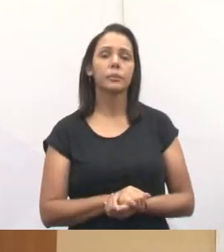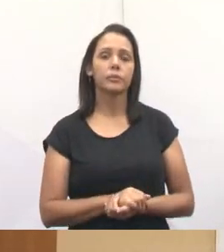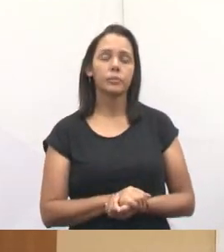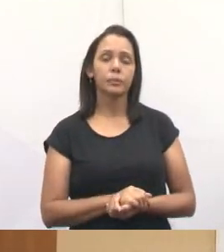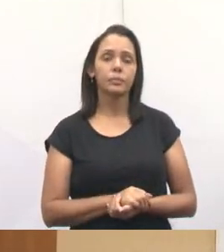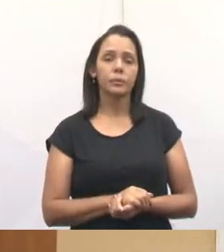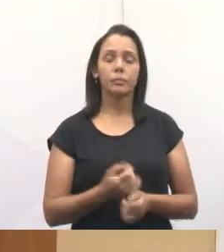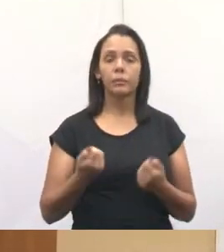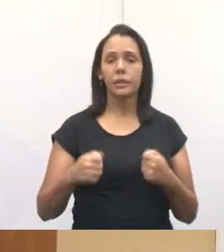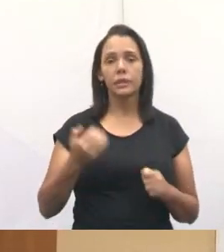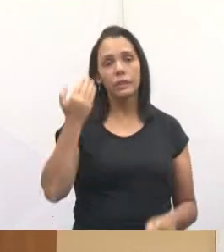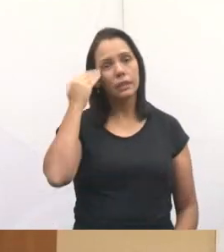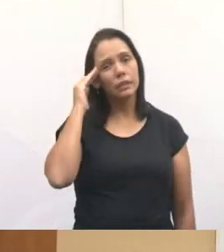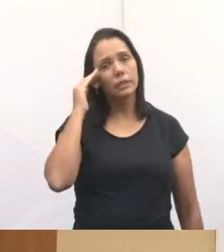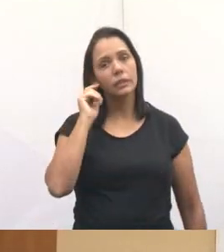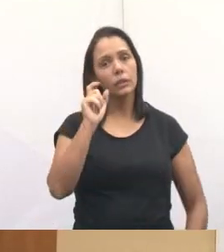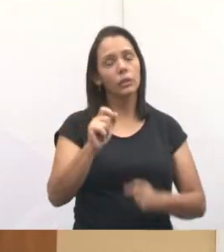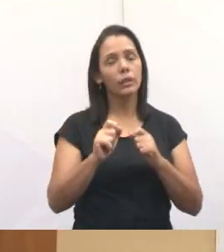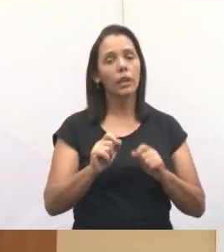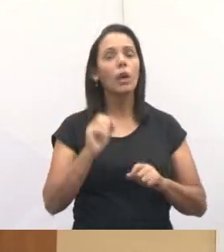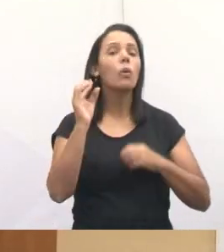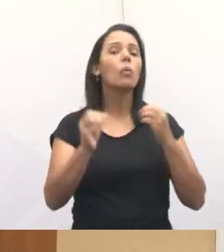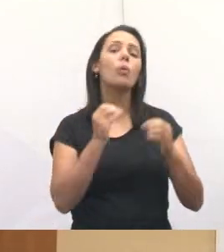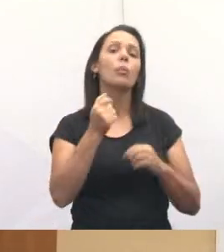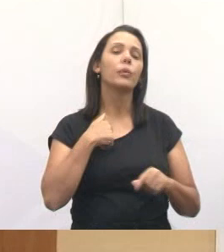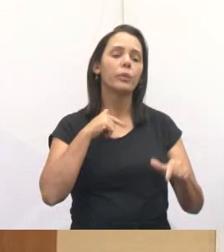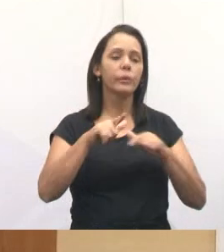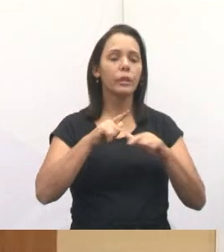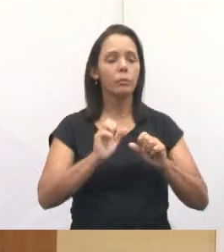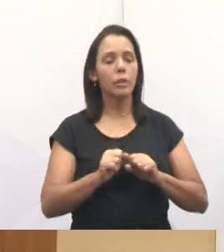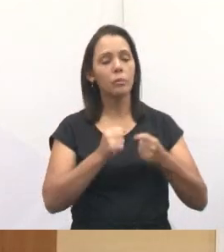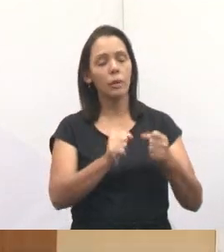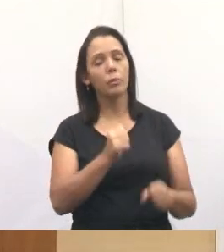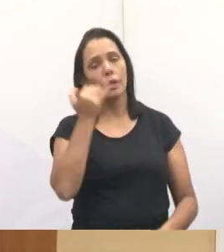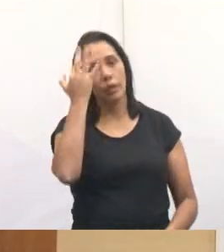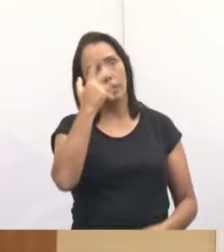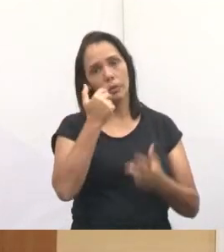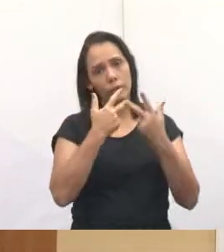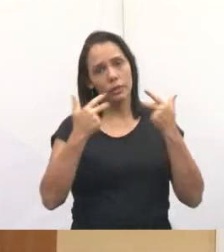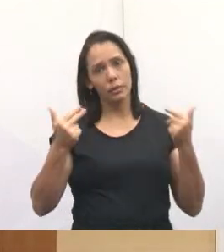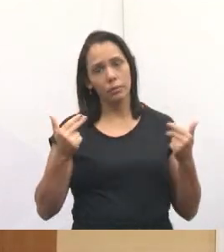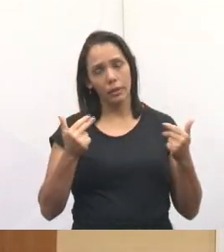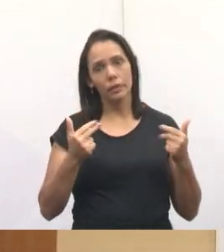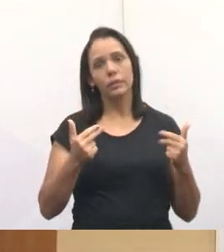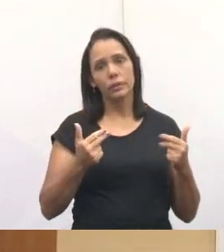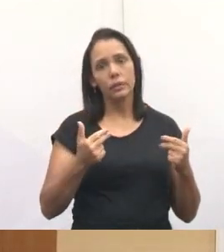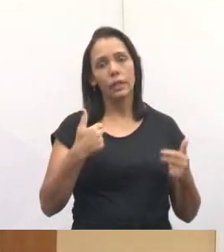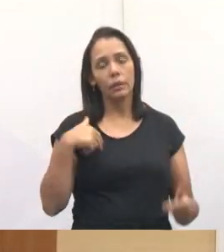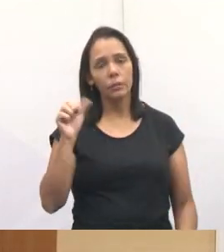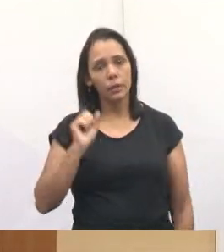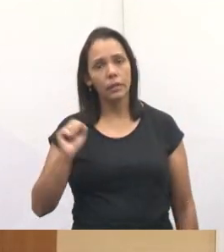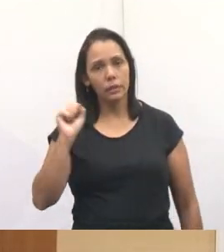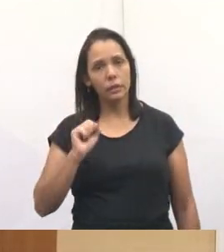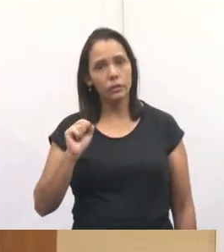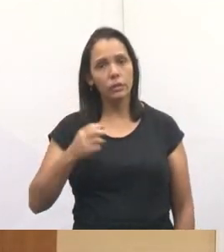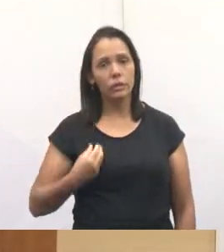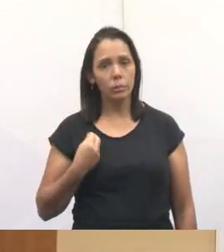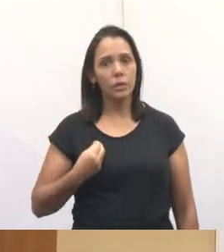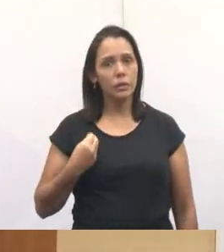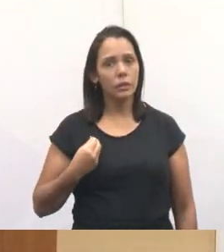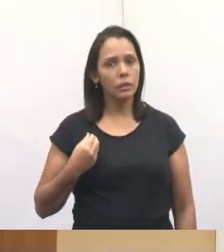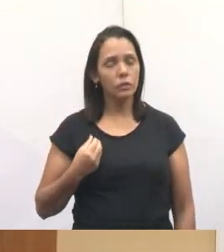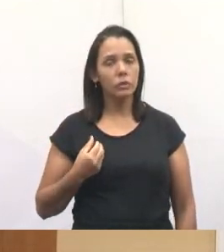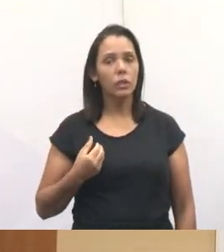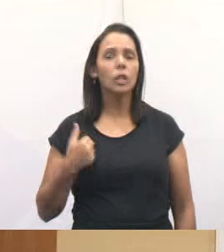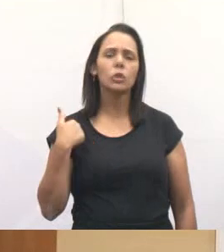Gente, procure saber o que eu fiz na causa animal. Isso nós estamos fechando no 2023 agora, né, Simone? Minha assessora está ali para comprovar.